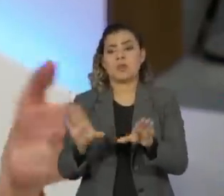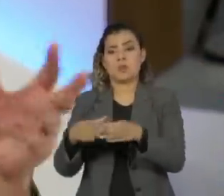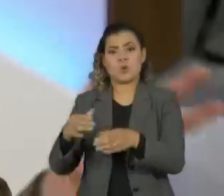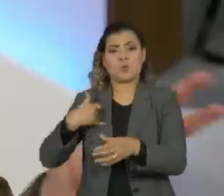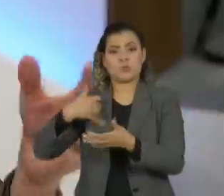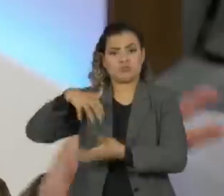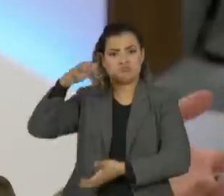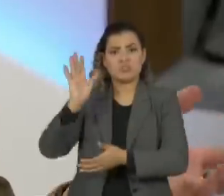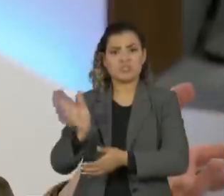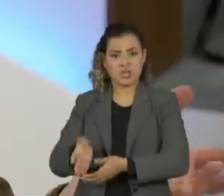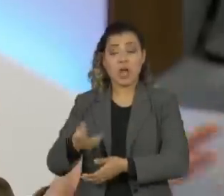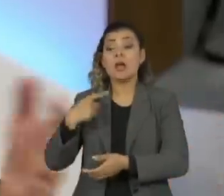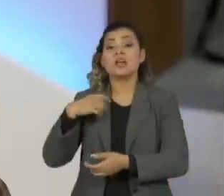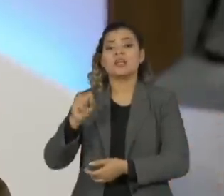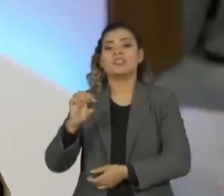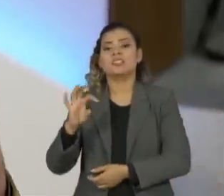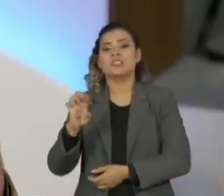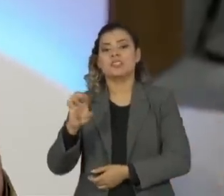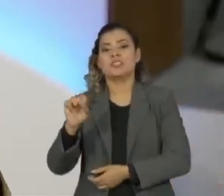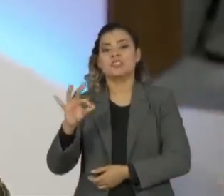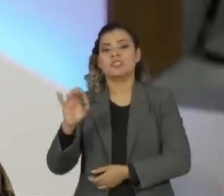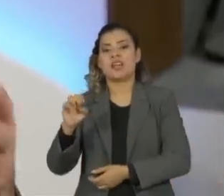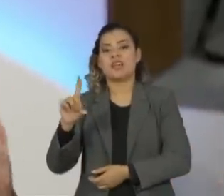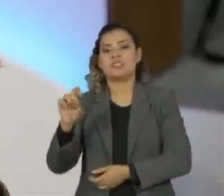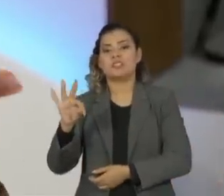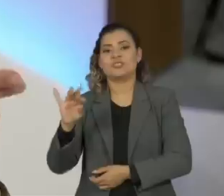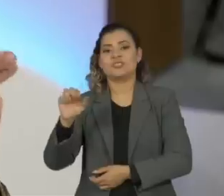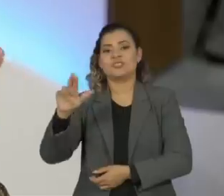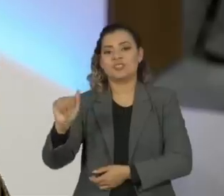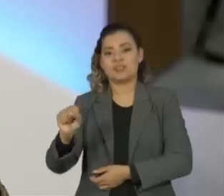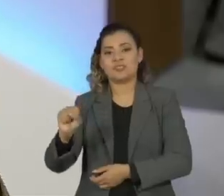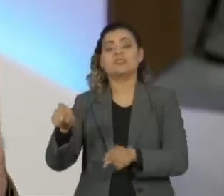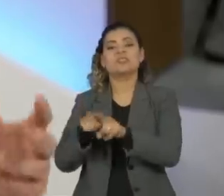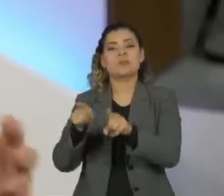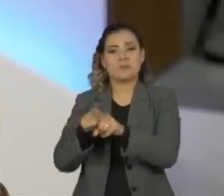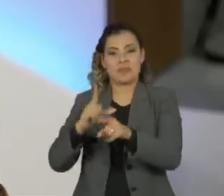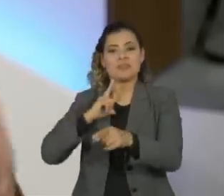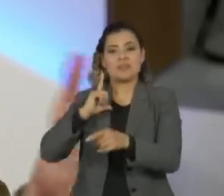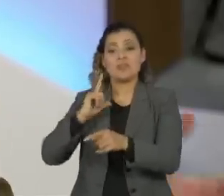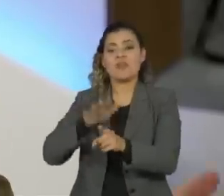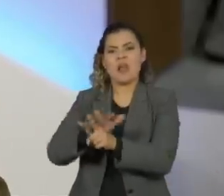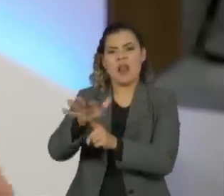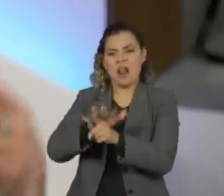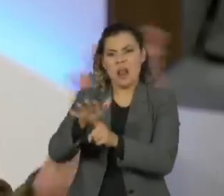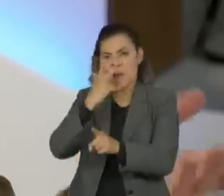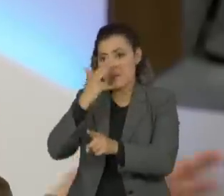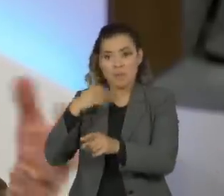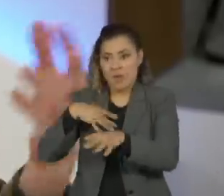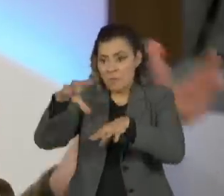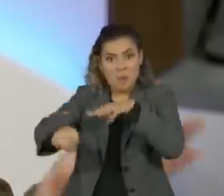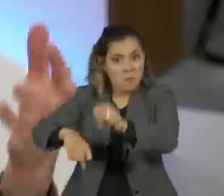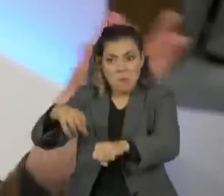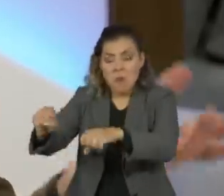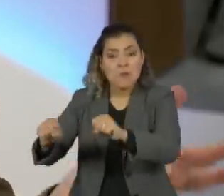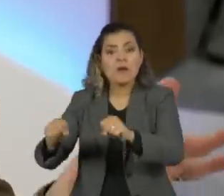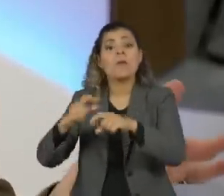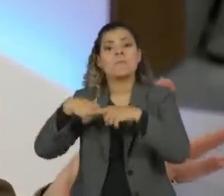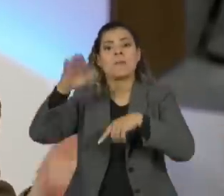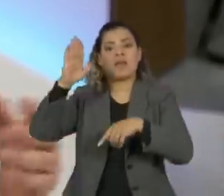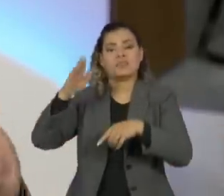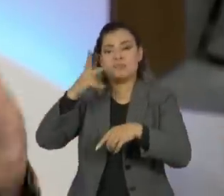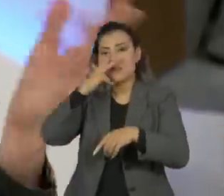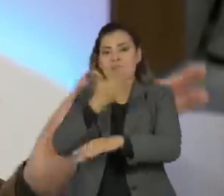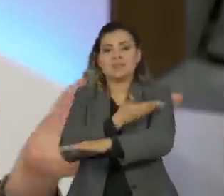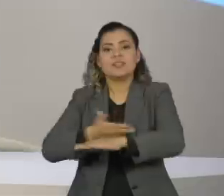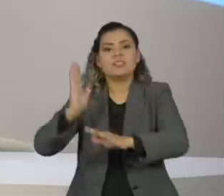morrendo sendo caçados e foram substituídos na época por um fisiologismo que é cada vez mais corriqueiro,